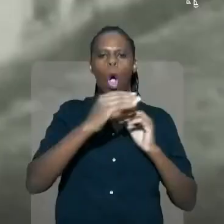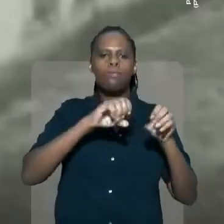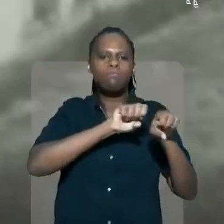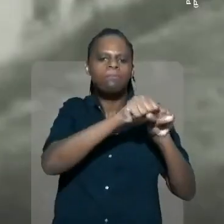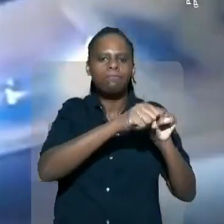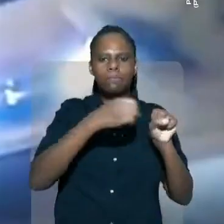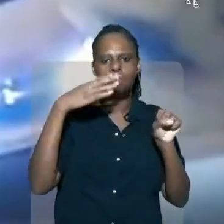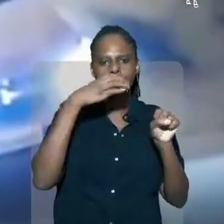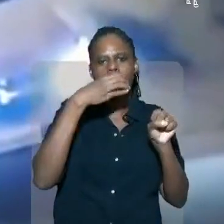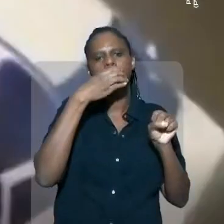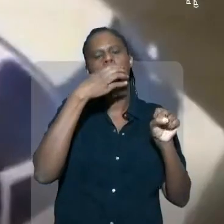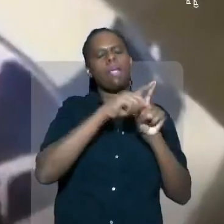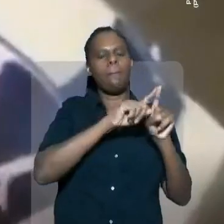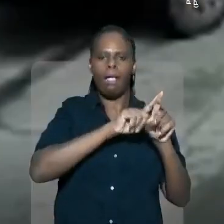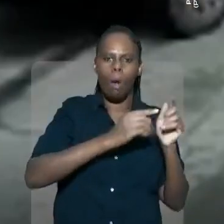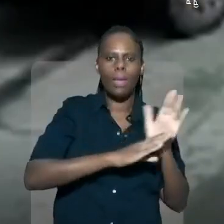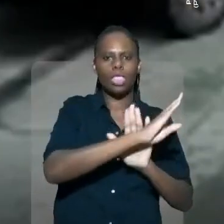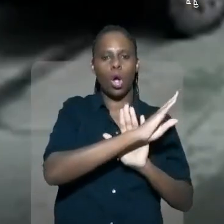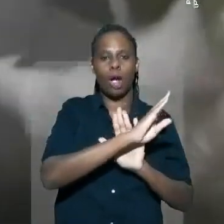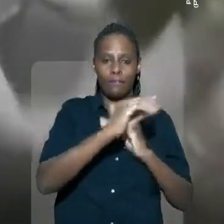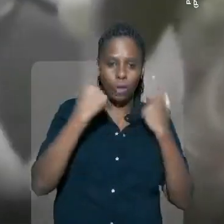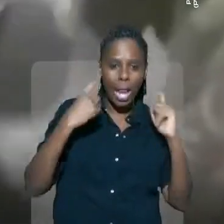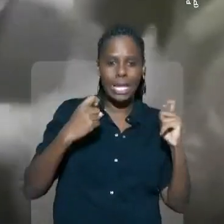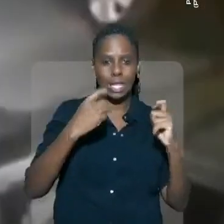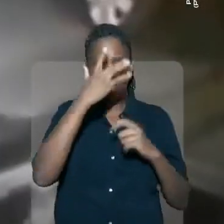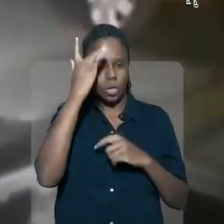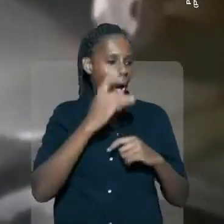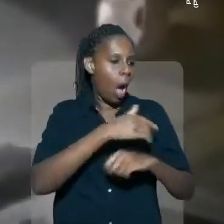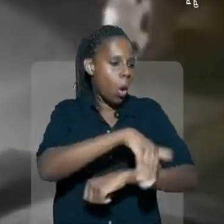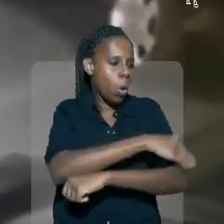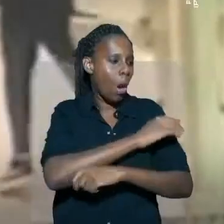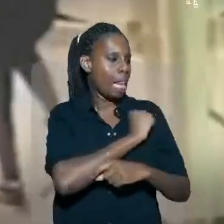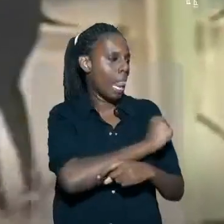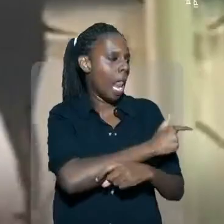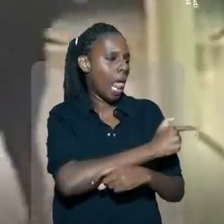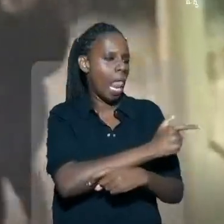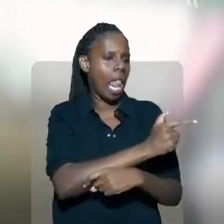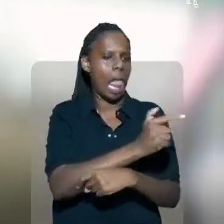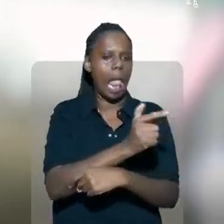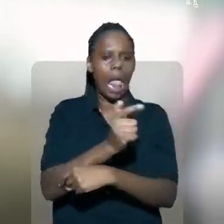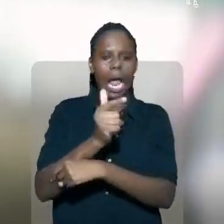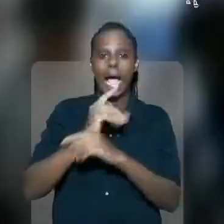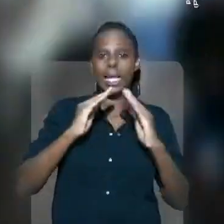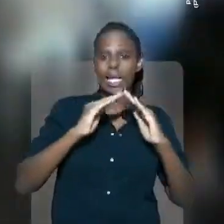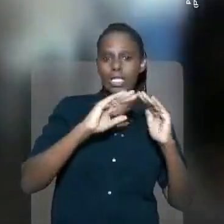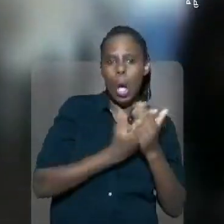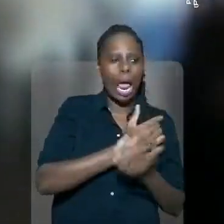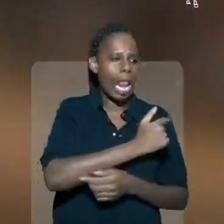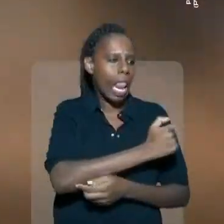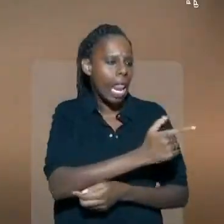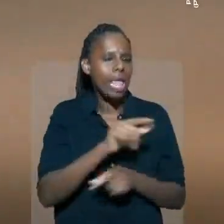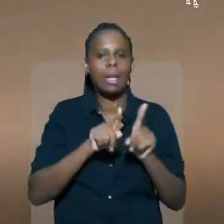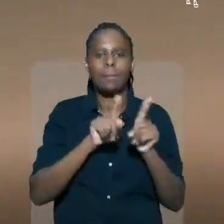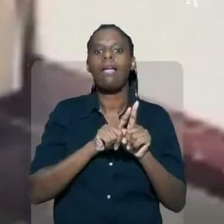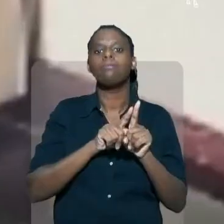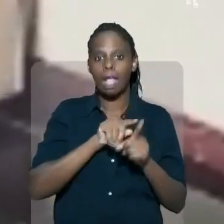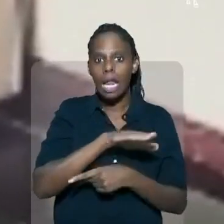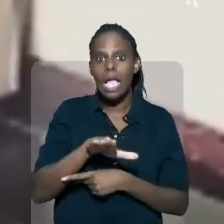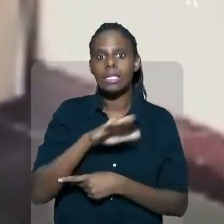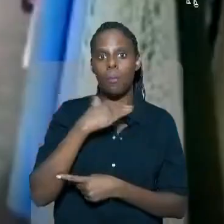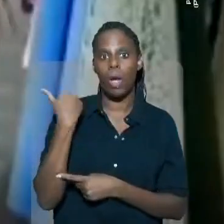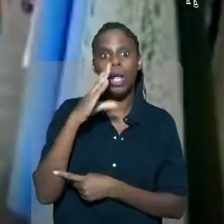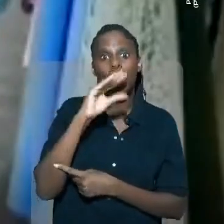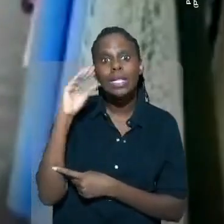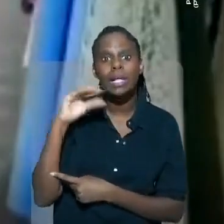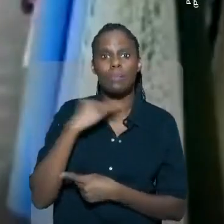estupros aumentaram. A violência aumentou. Gente matando no trânsito. Na rua, matando por nada. Atentados na escola. Crianças